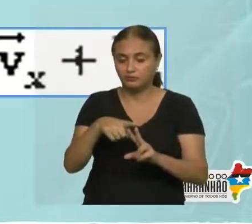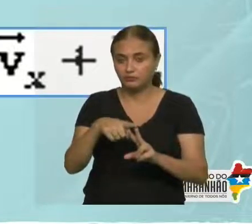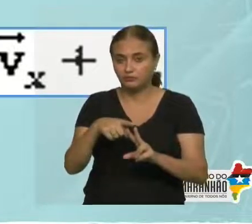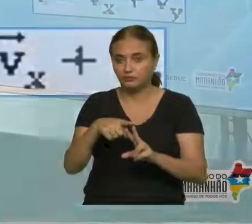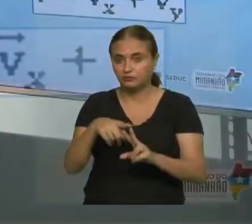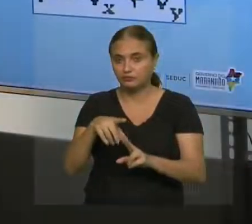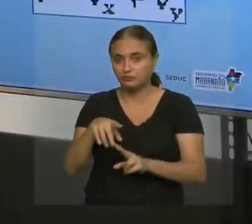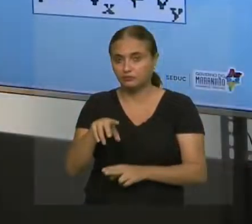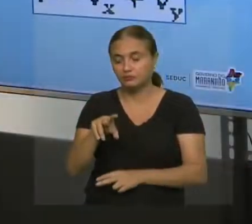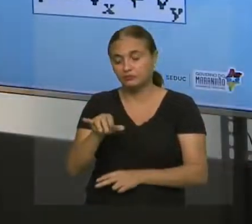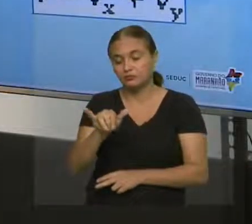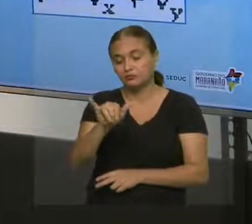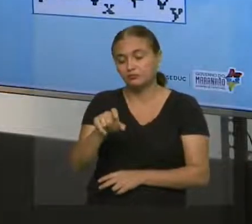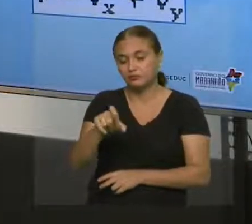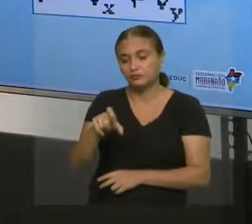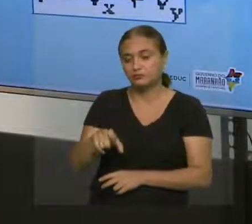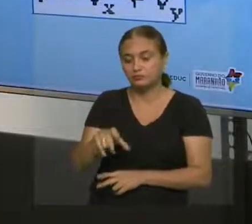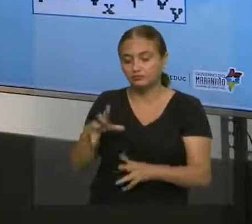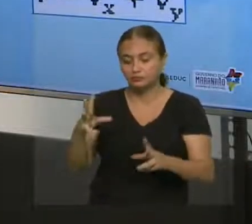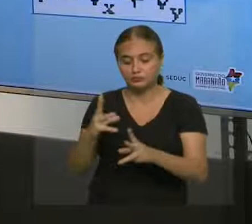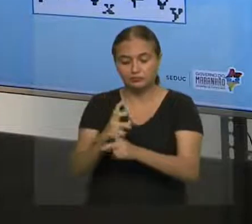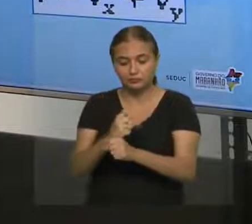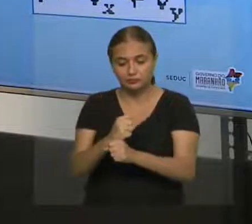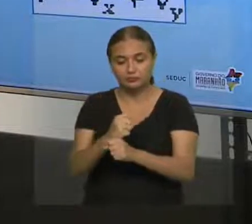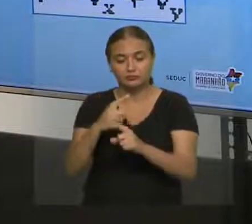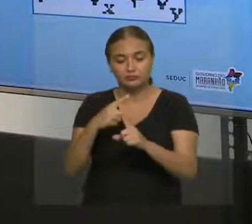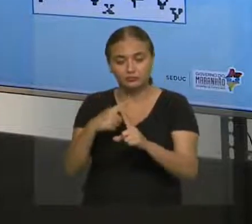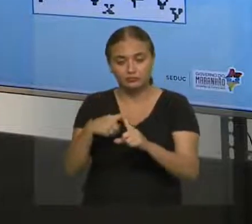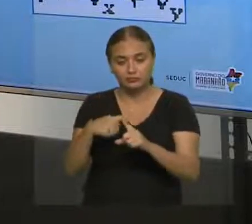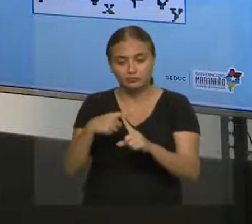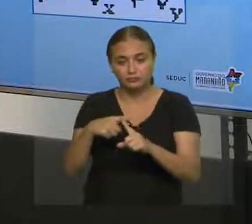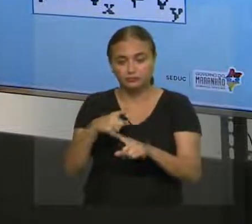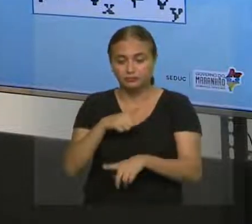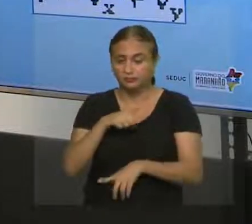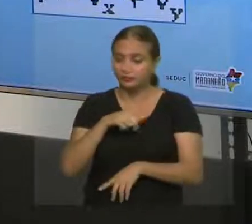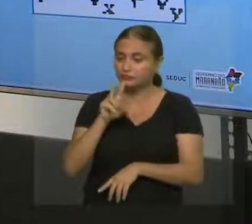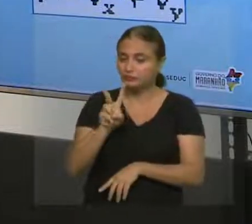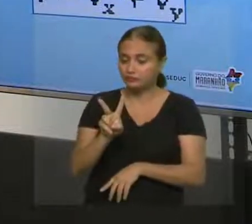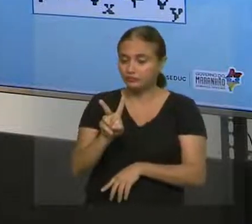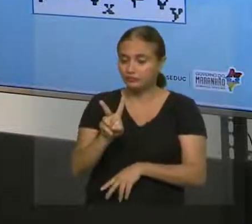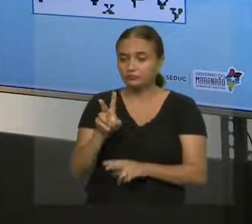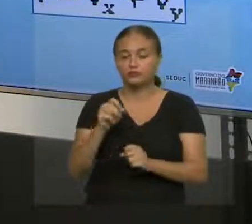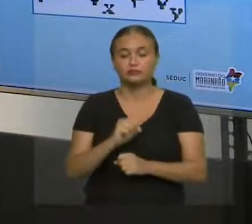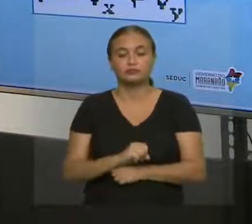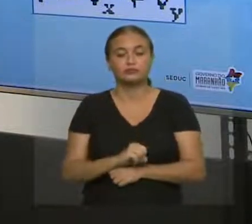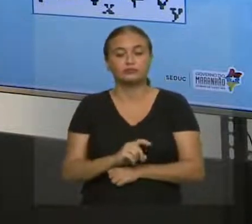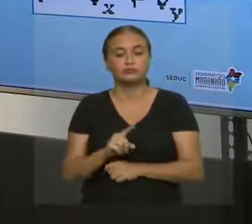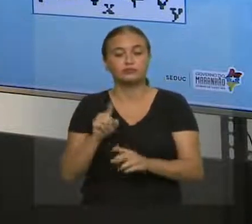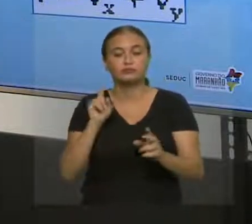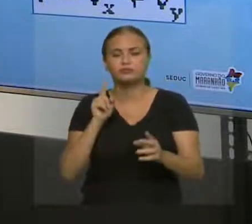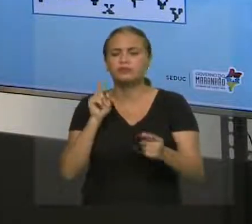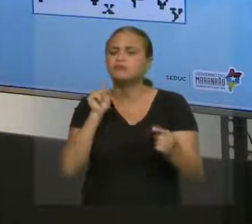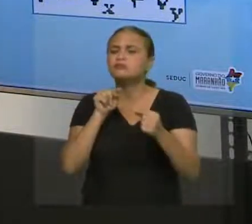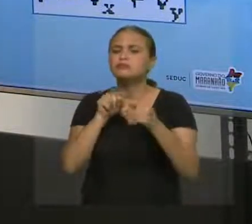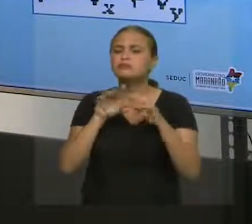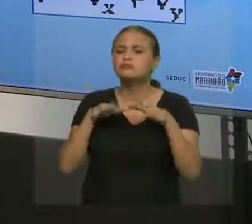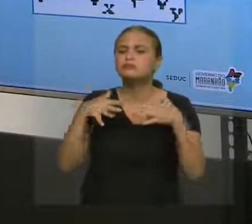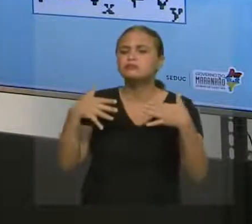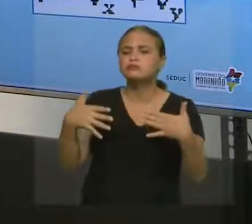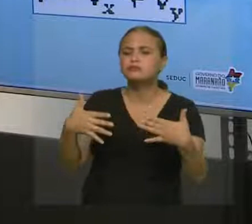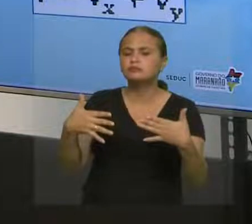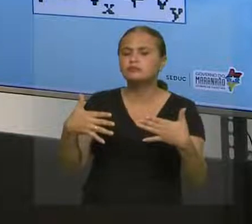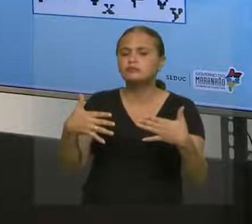pegar Y e X, se eu somar eles dois vetorialmente, vai ter V. Só que o nosso objetivo aqui não seria somar, nosso objetivo aqui é